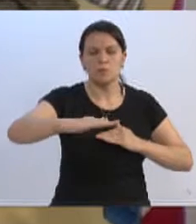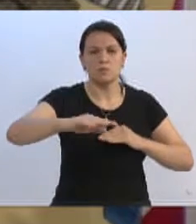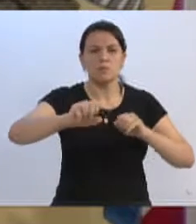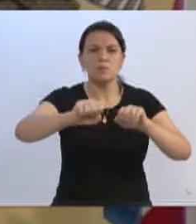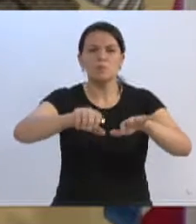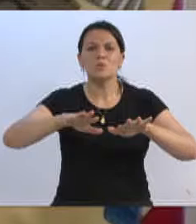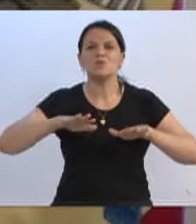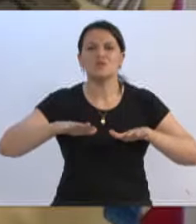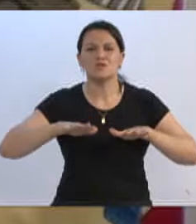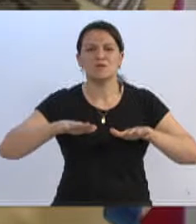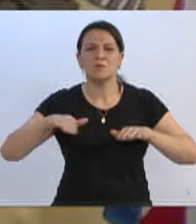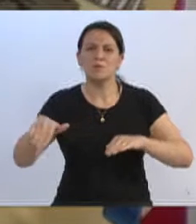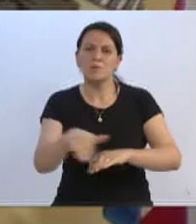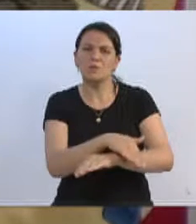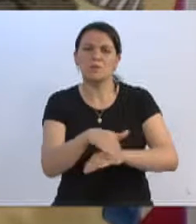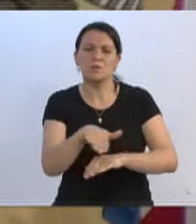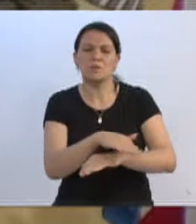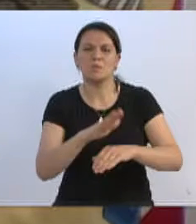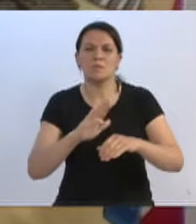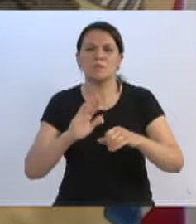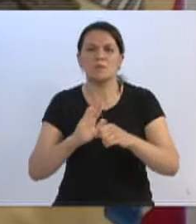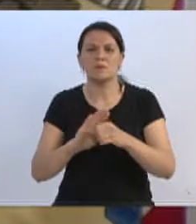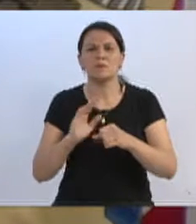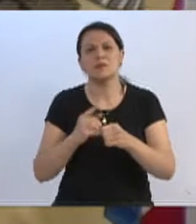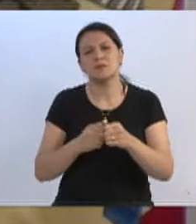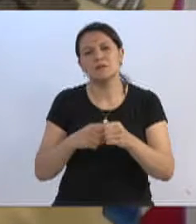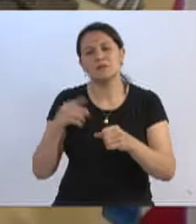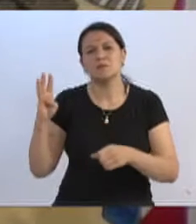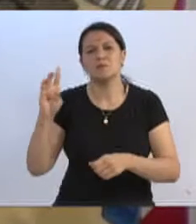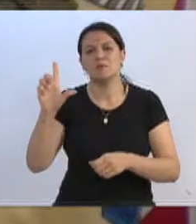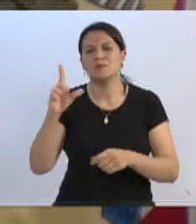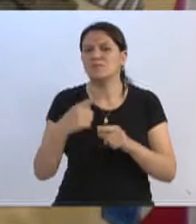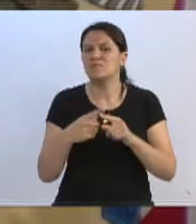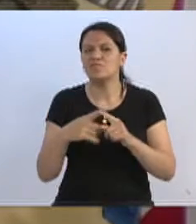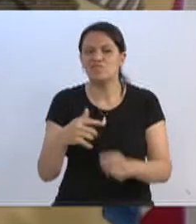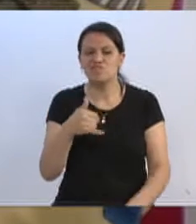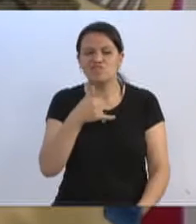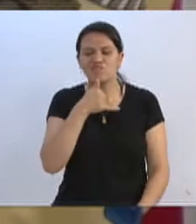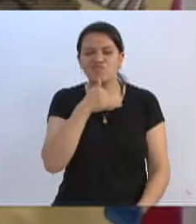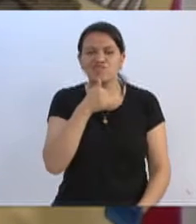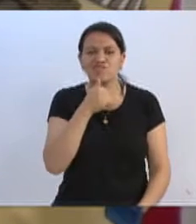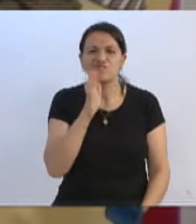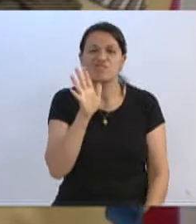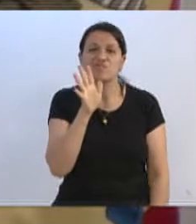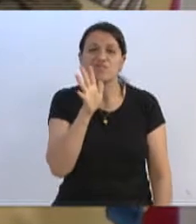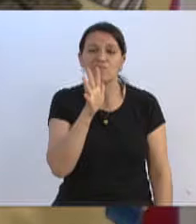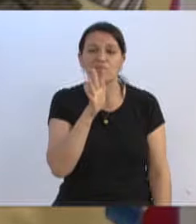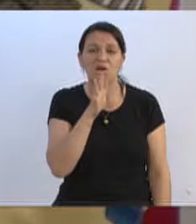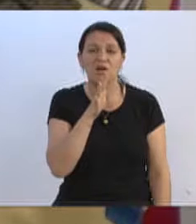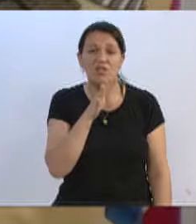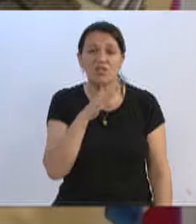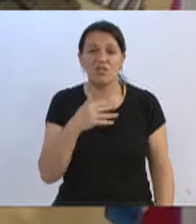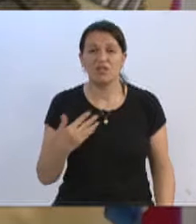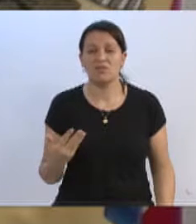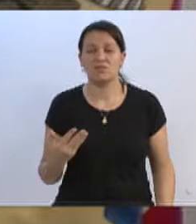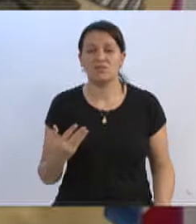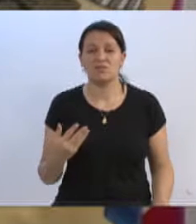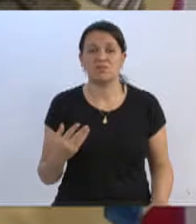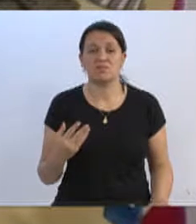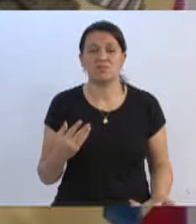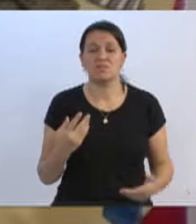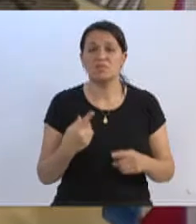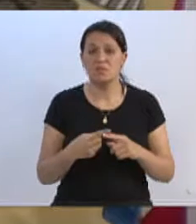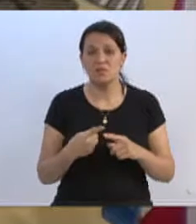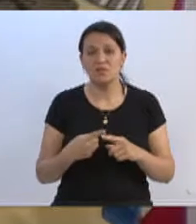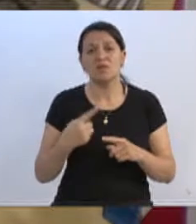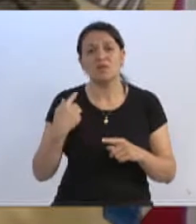pavimentação de ruas em nosso município, que, infelizmente, nunca andou tão devagar como nessas últimas duas administrações públicas, onde estive tratando com